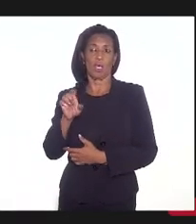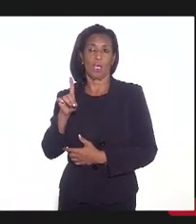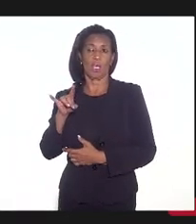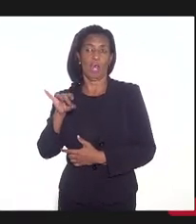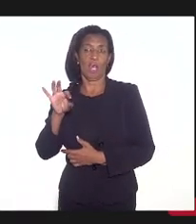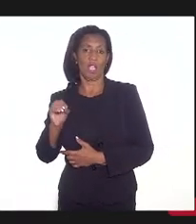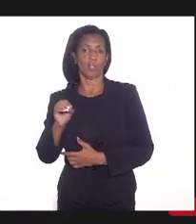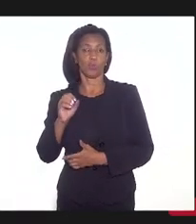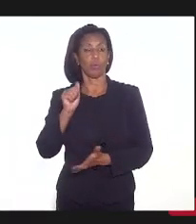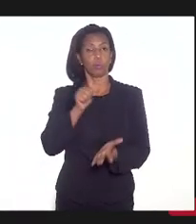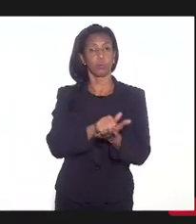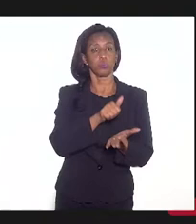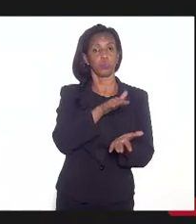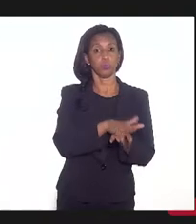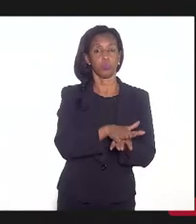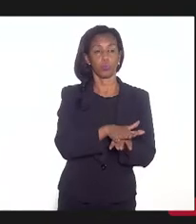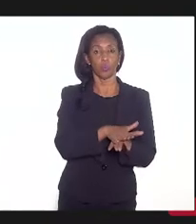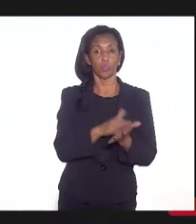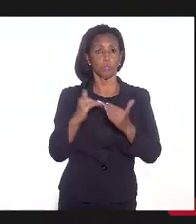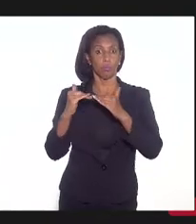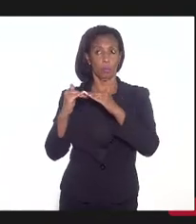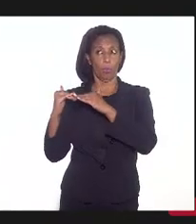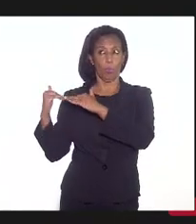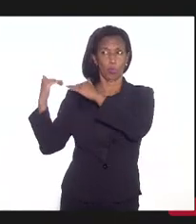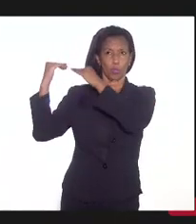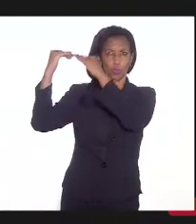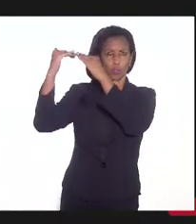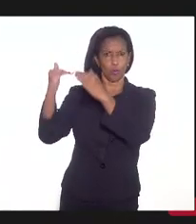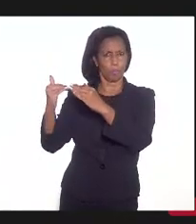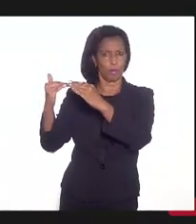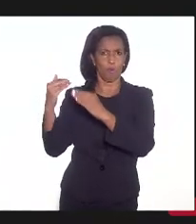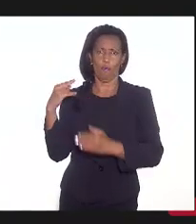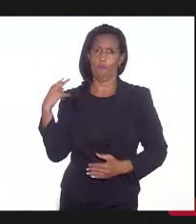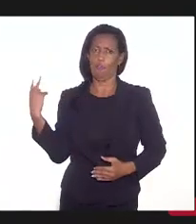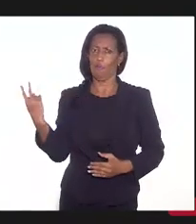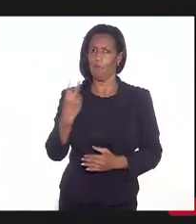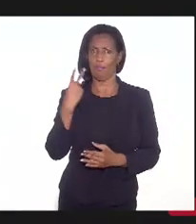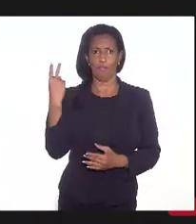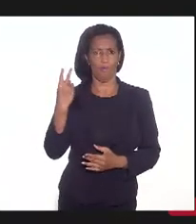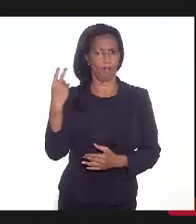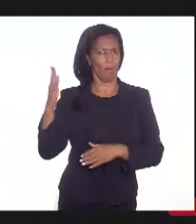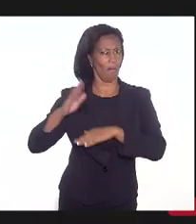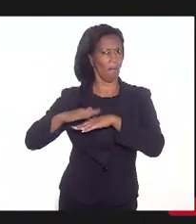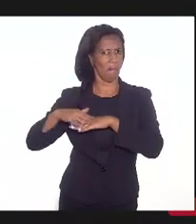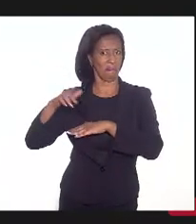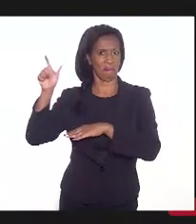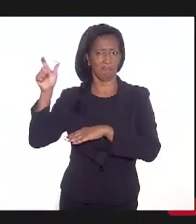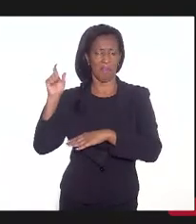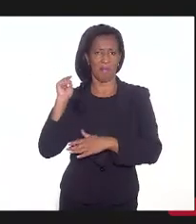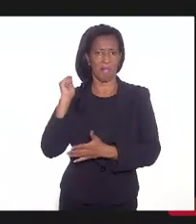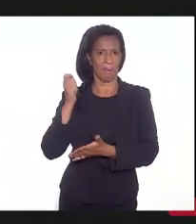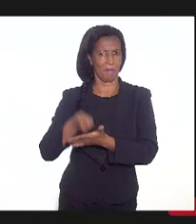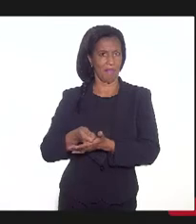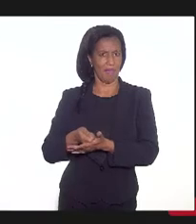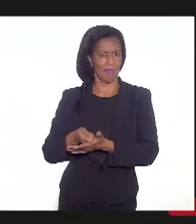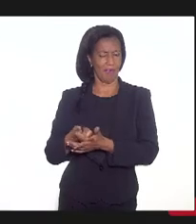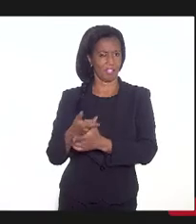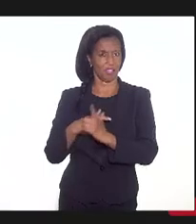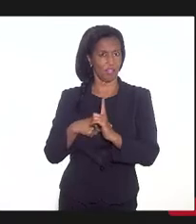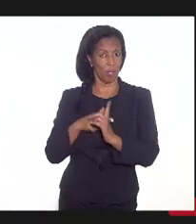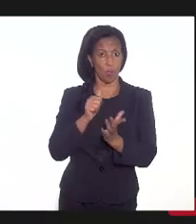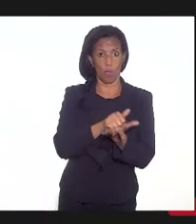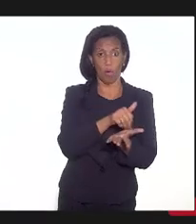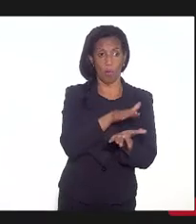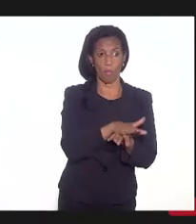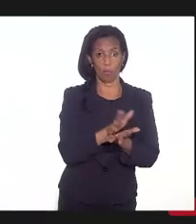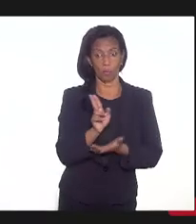aplicação de multa do Conselho Superior, cujo valor será destinado à quitação da dívida refinanciada, não é uma multa